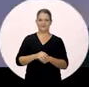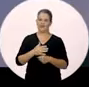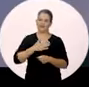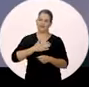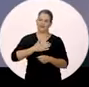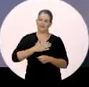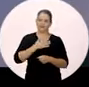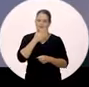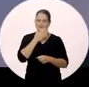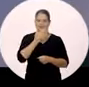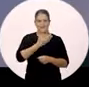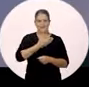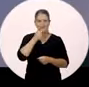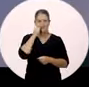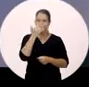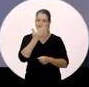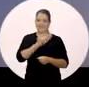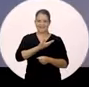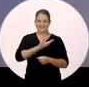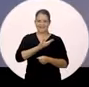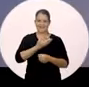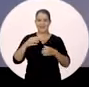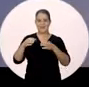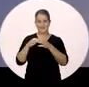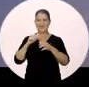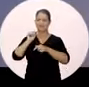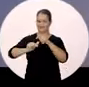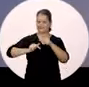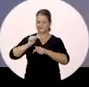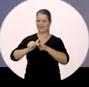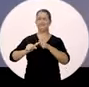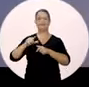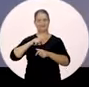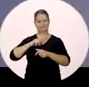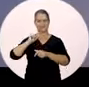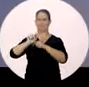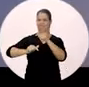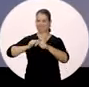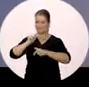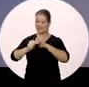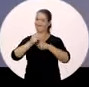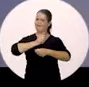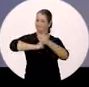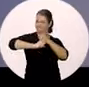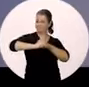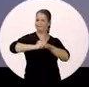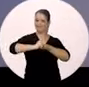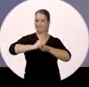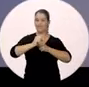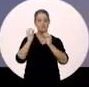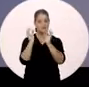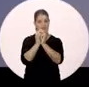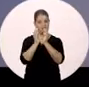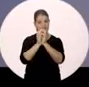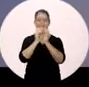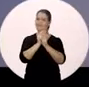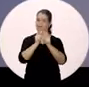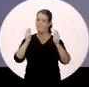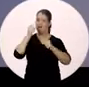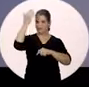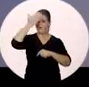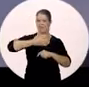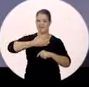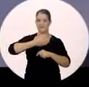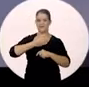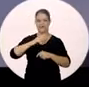Meus amigos e minhas amigas, o Partido dos Trabalhadores tem um legado a defender e o Recife é a maior